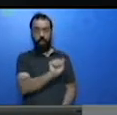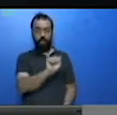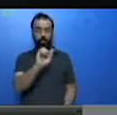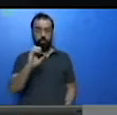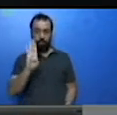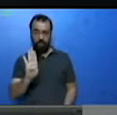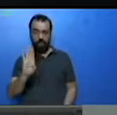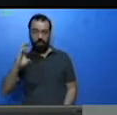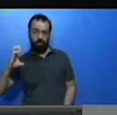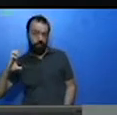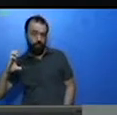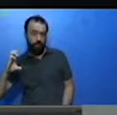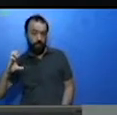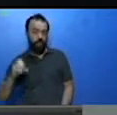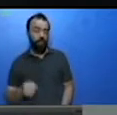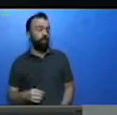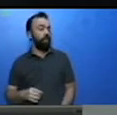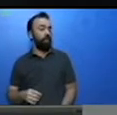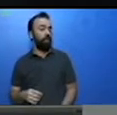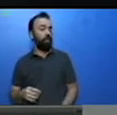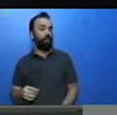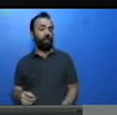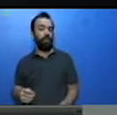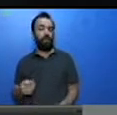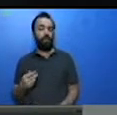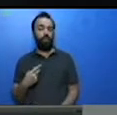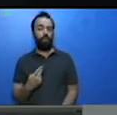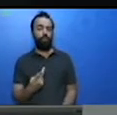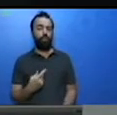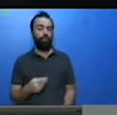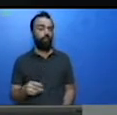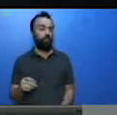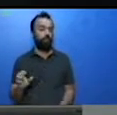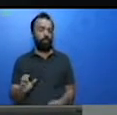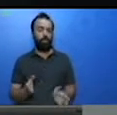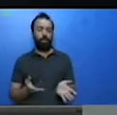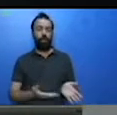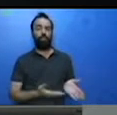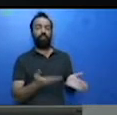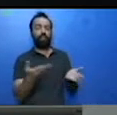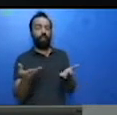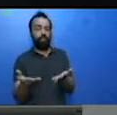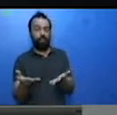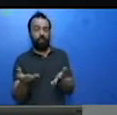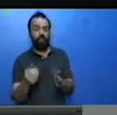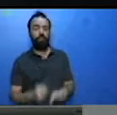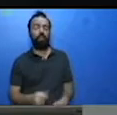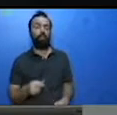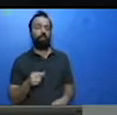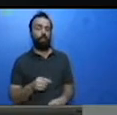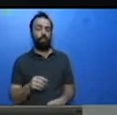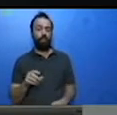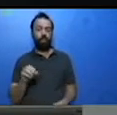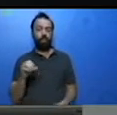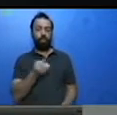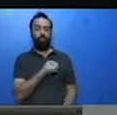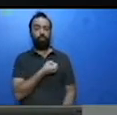disponibilizar alguns resultados com o pareamento. É só você parear. Ok?